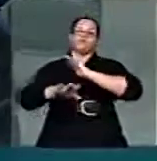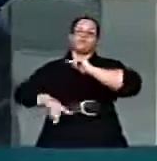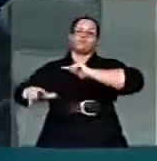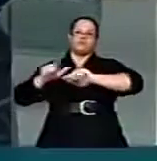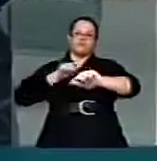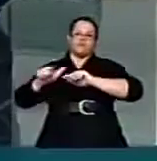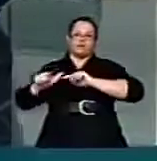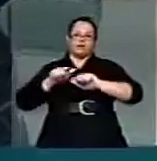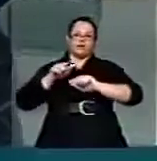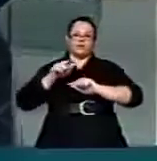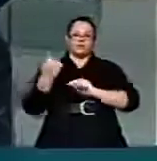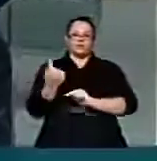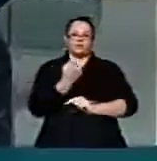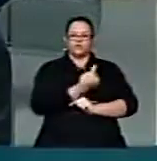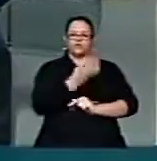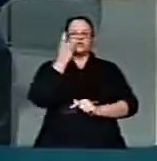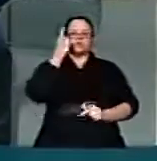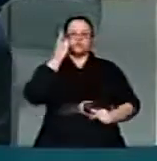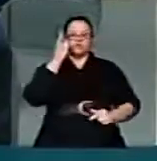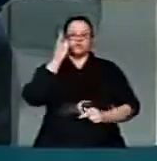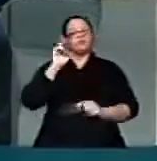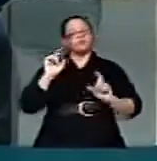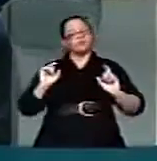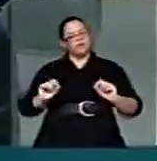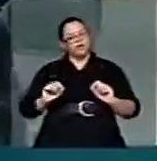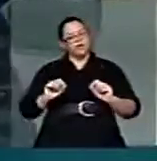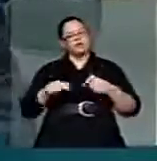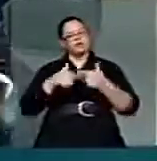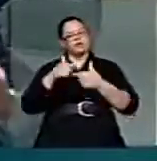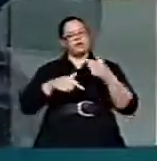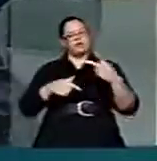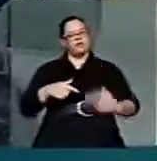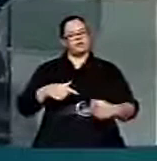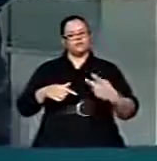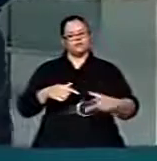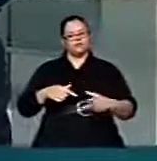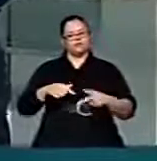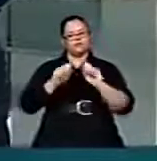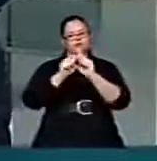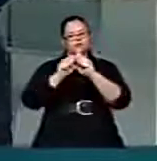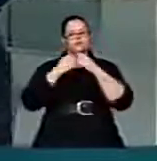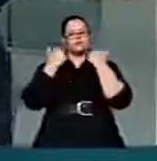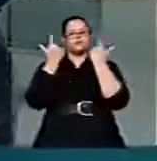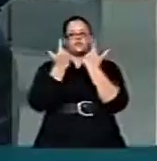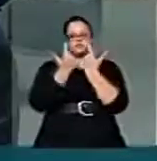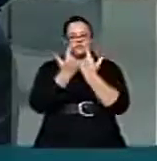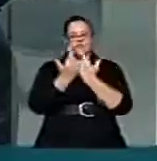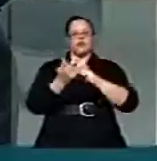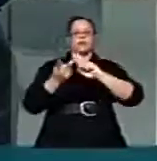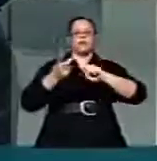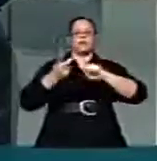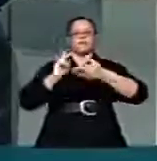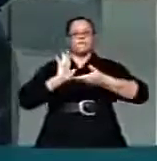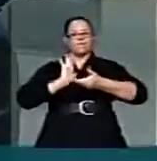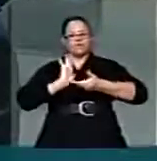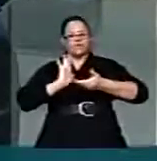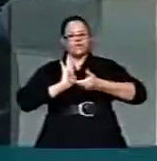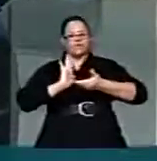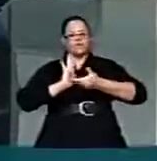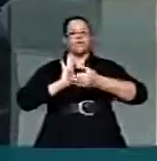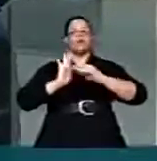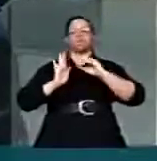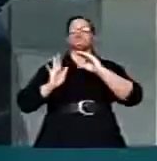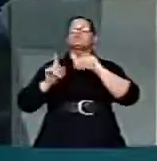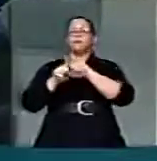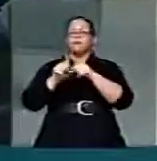mandatos parlamentares, que são aqui exercidos, nas Assembleias Legislativas, nas Câmaras de Vereadores e no